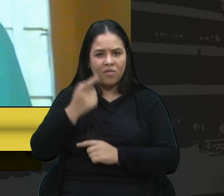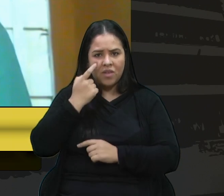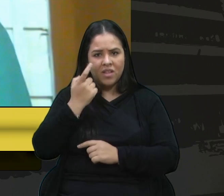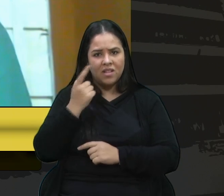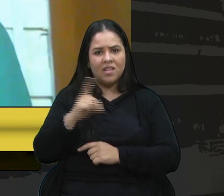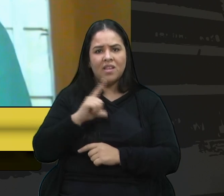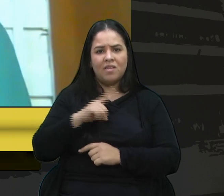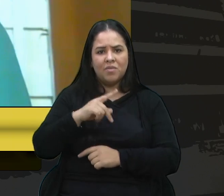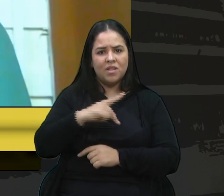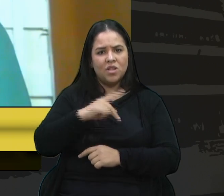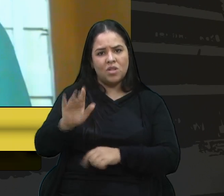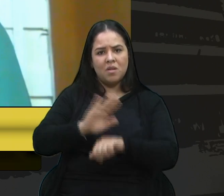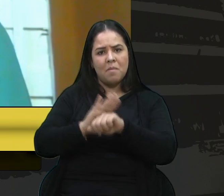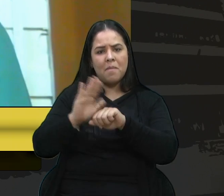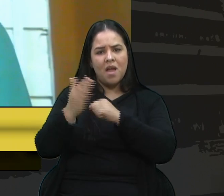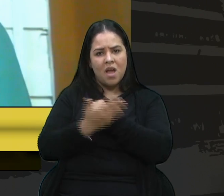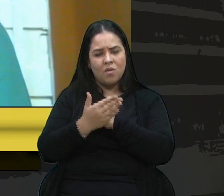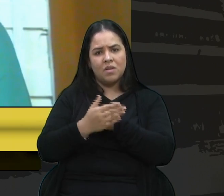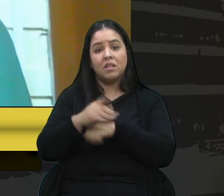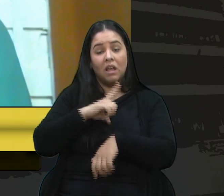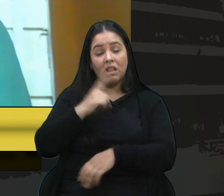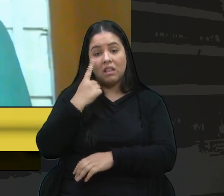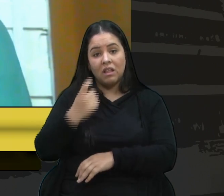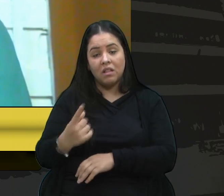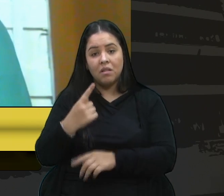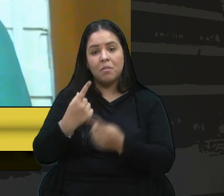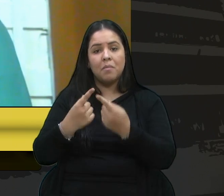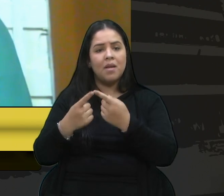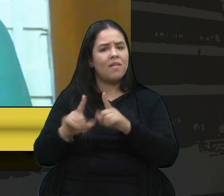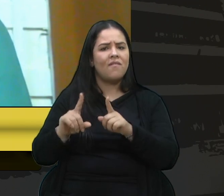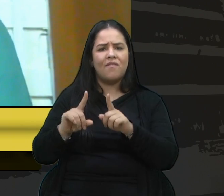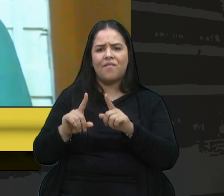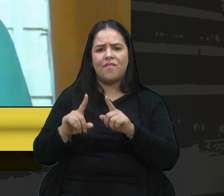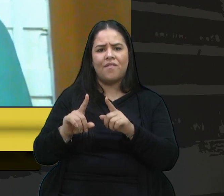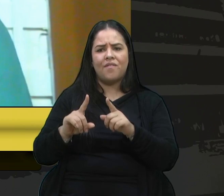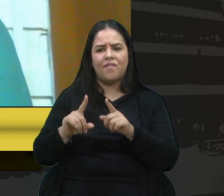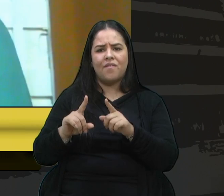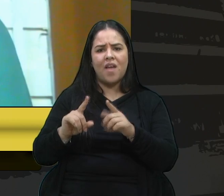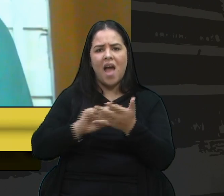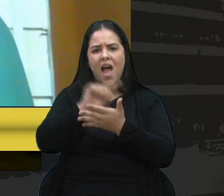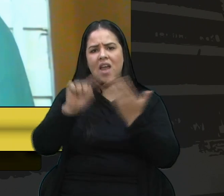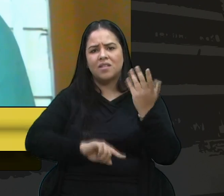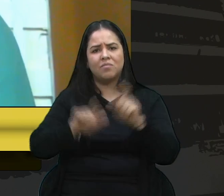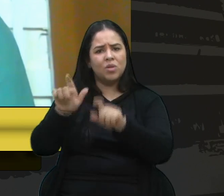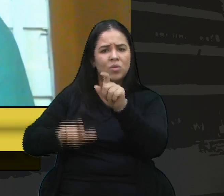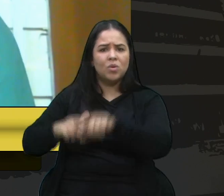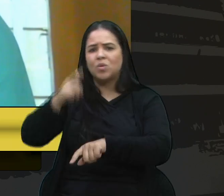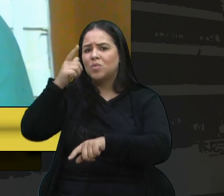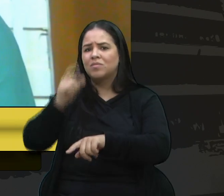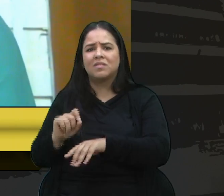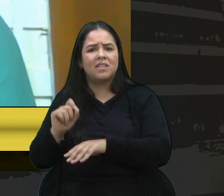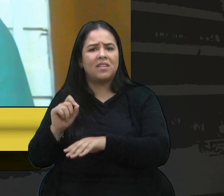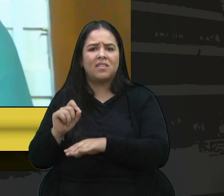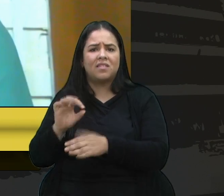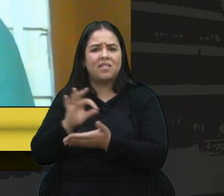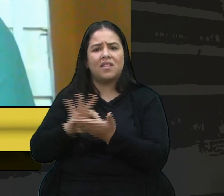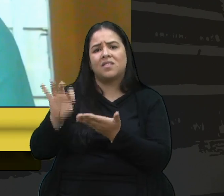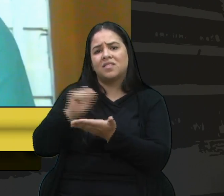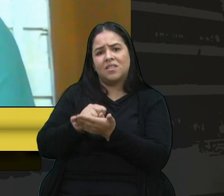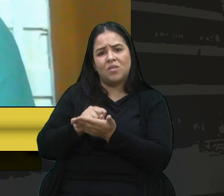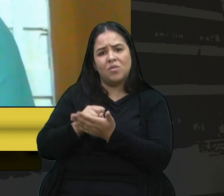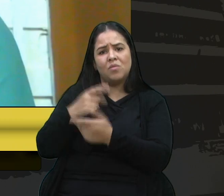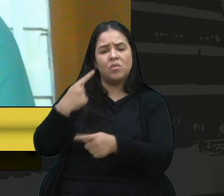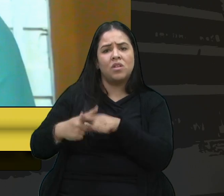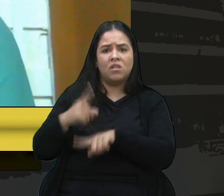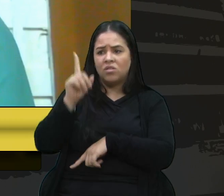bairro interessados e várias pessoas aí, lideranças da comunidade e que talvez não consigam nem se inscrever, porque é uma